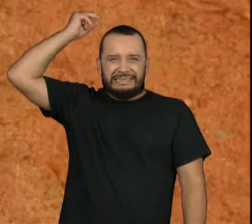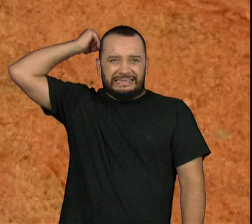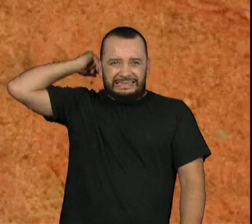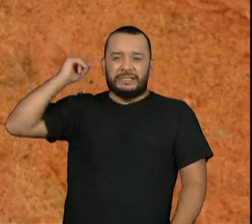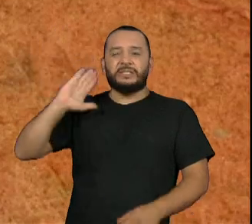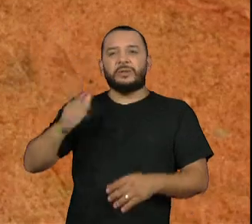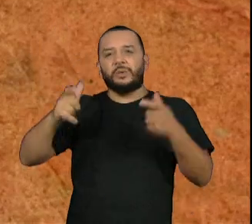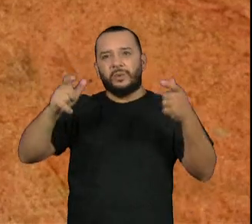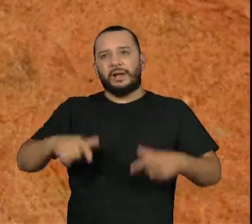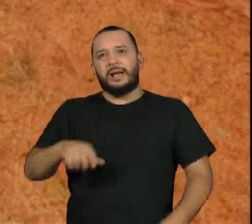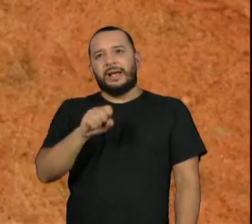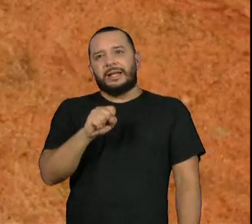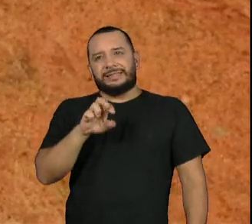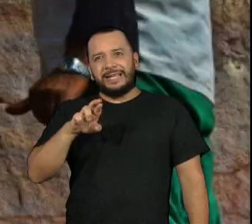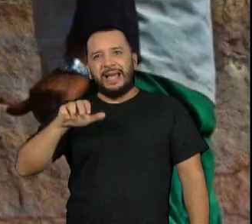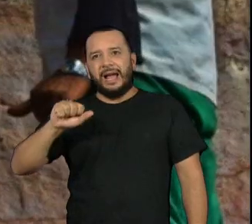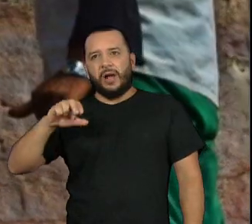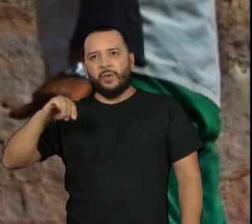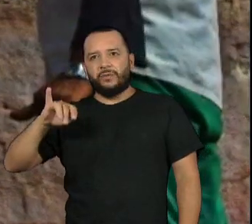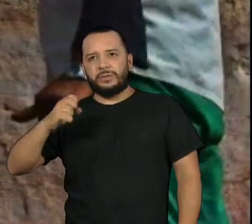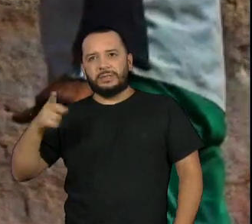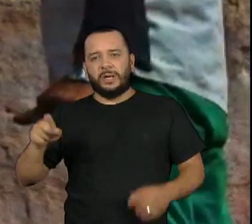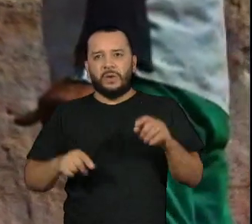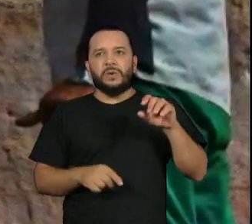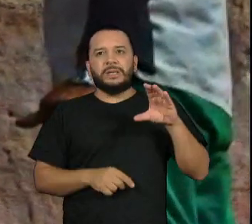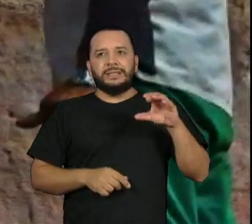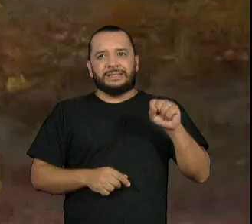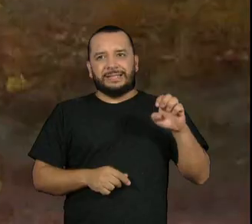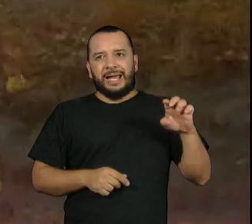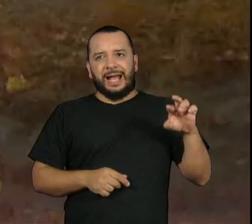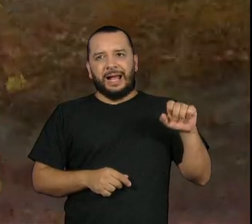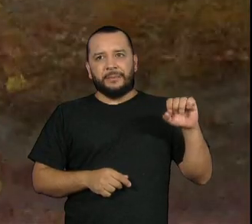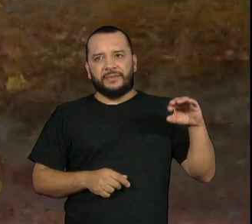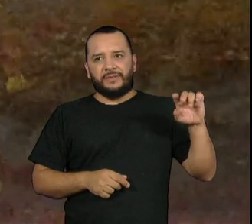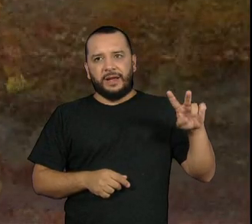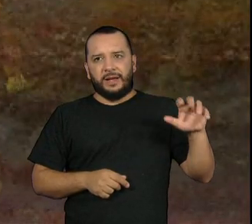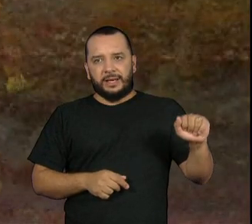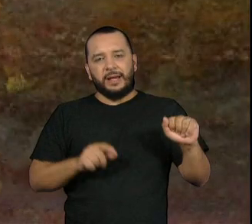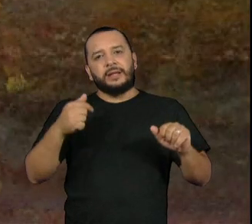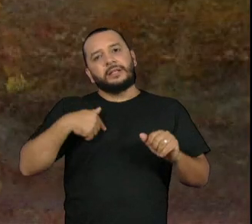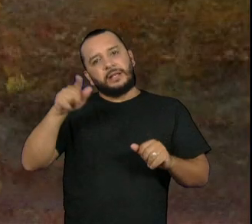parques da Serra das Confusões e da Serra da Capivara, no Piauí.